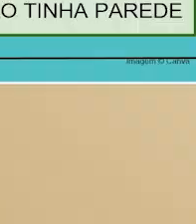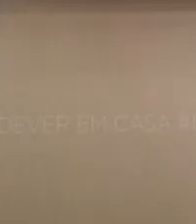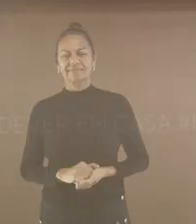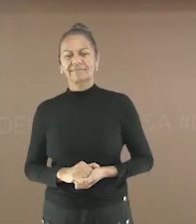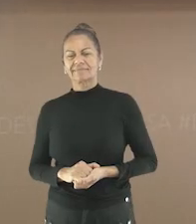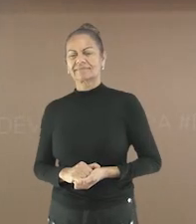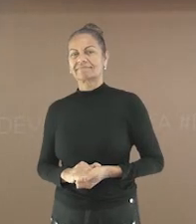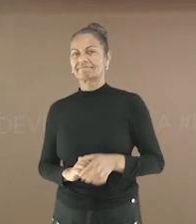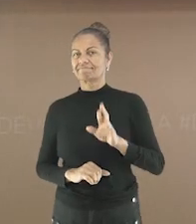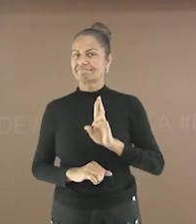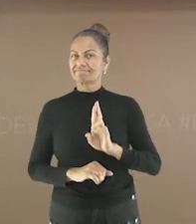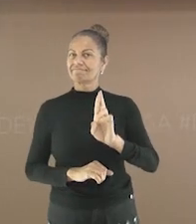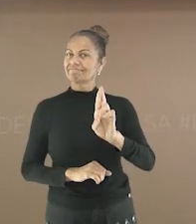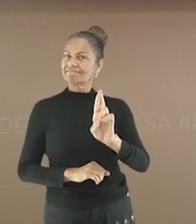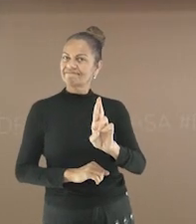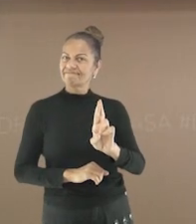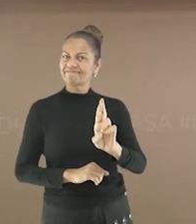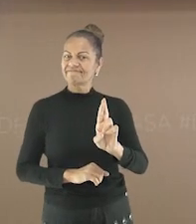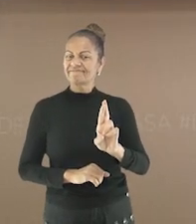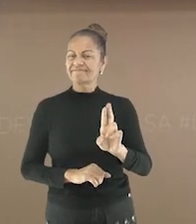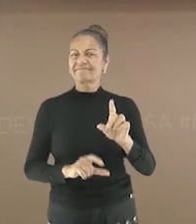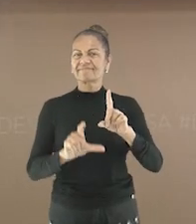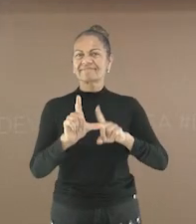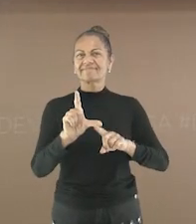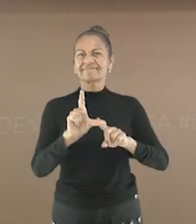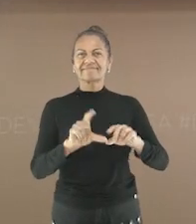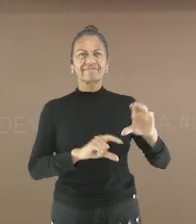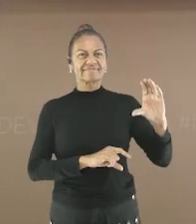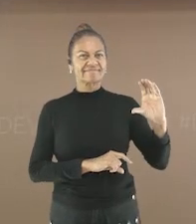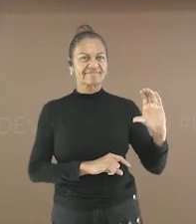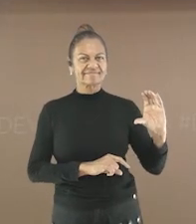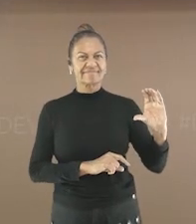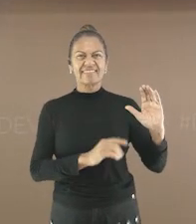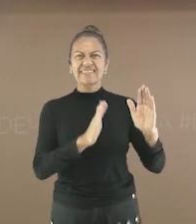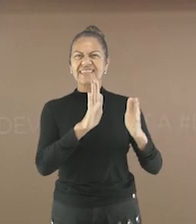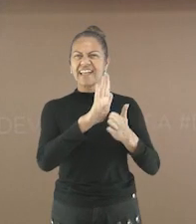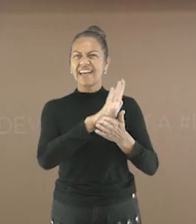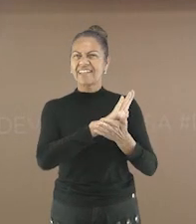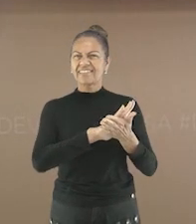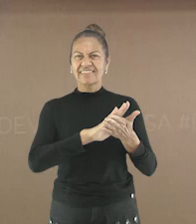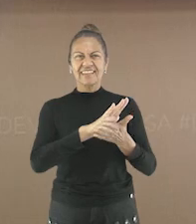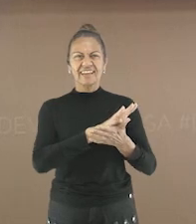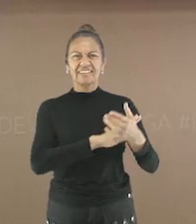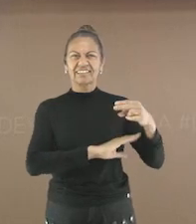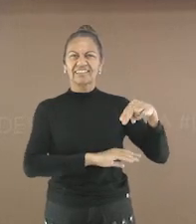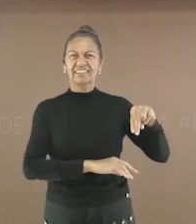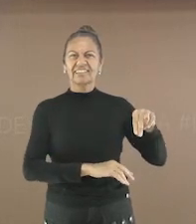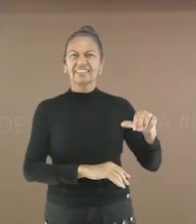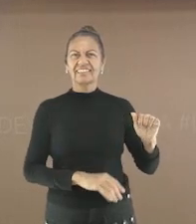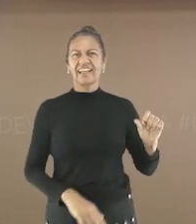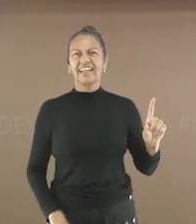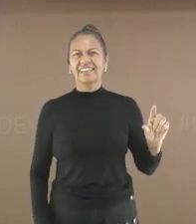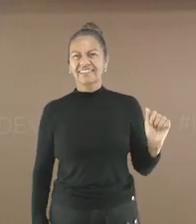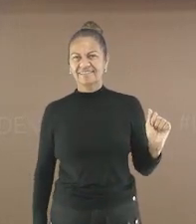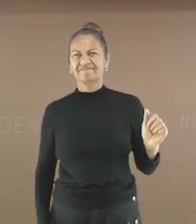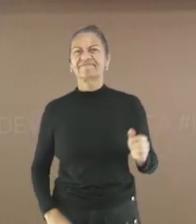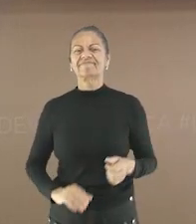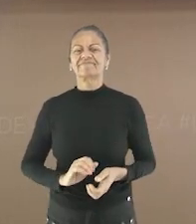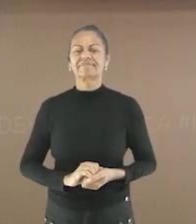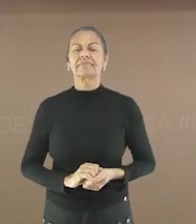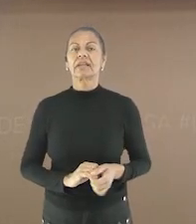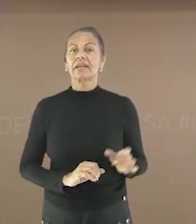A resposta correta é Letra C Nada Parabéns para quem disse